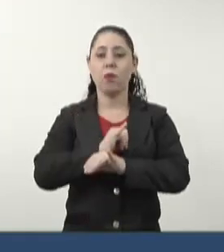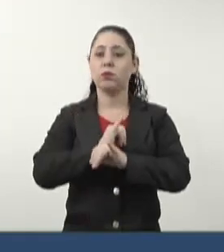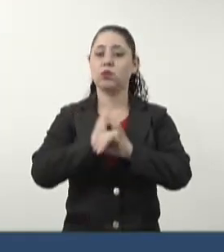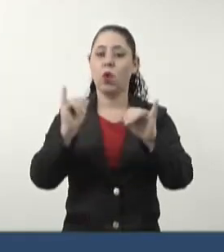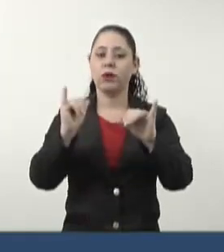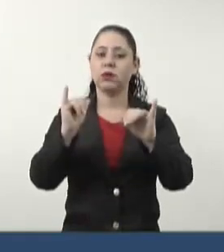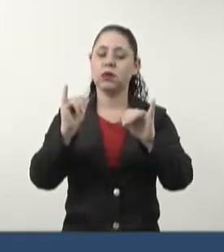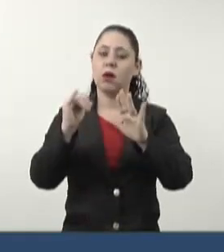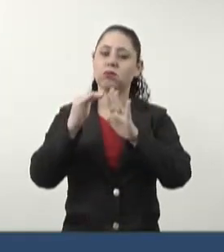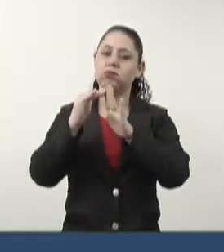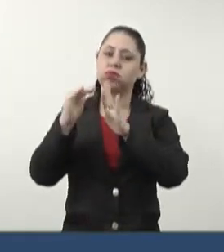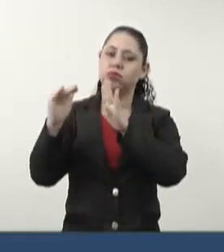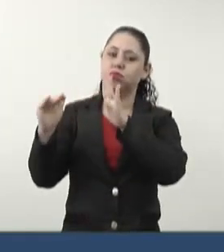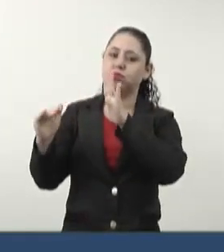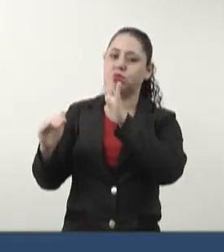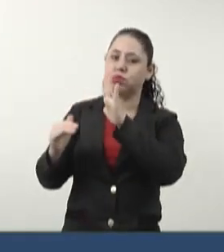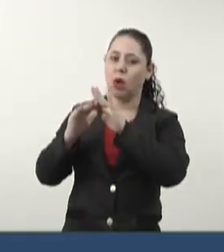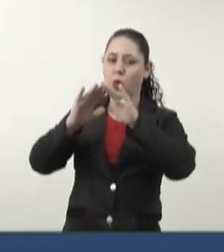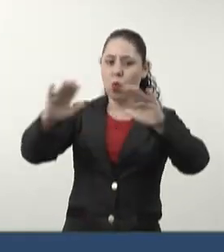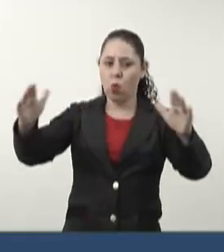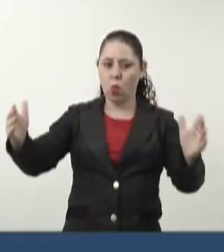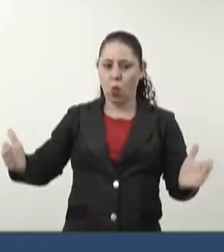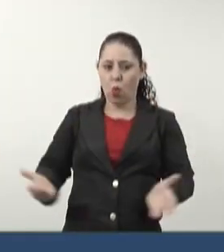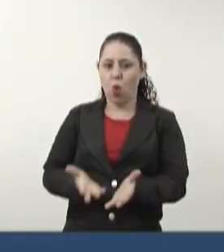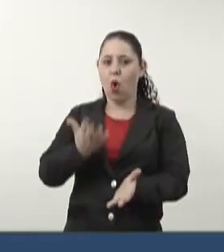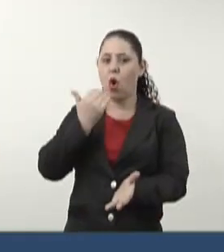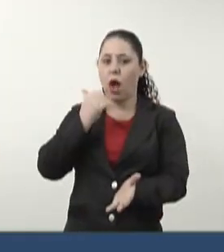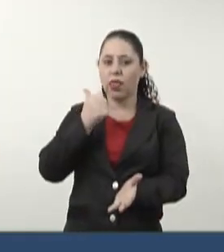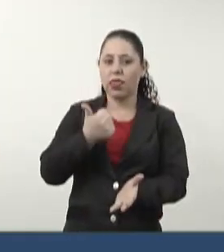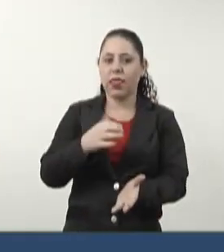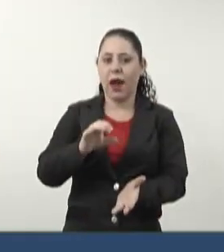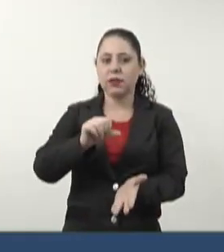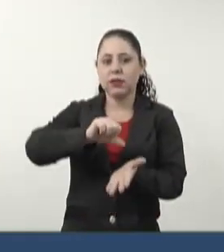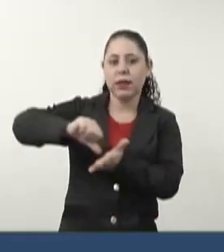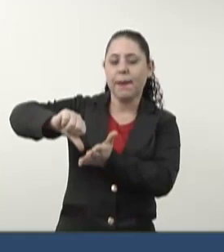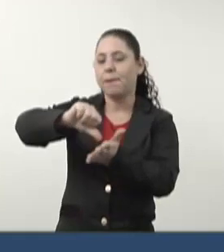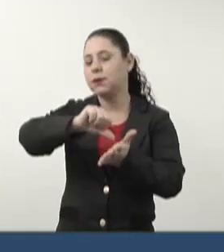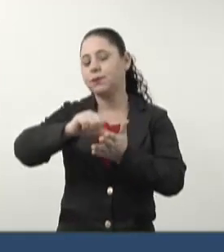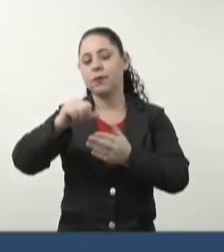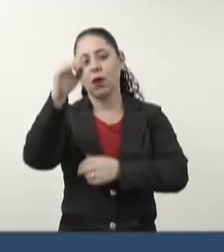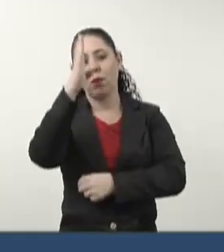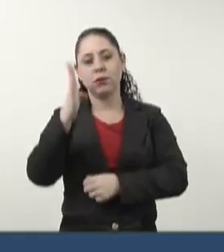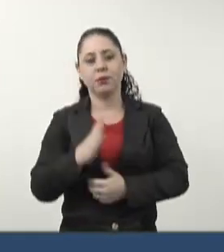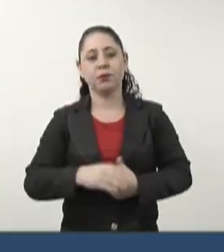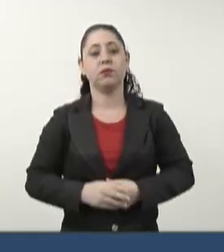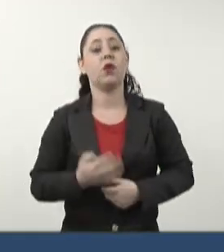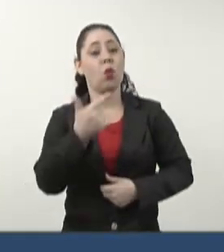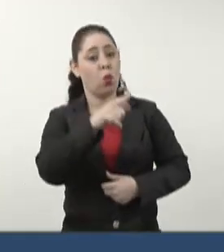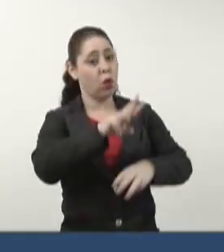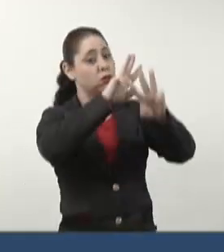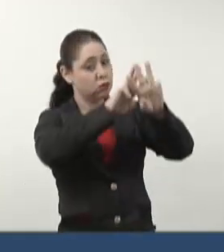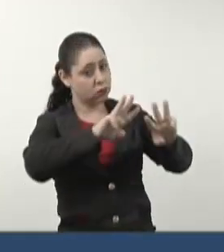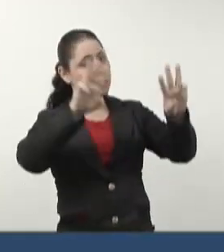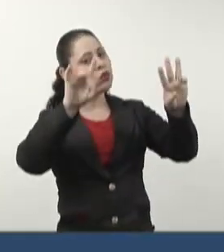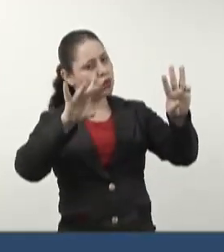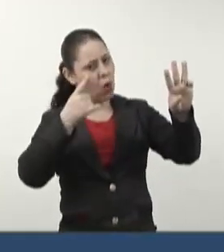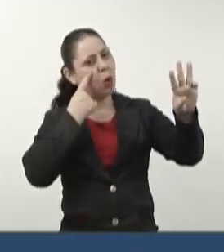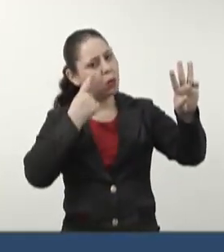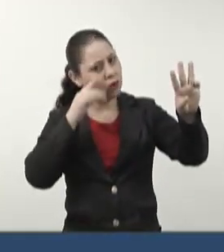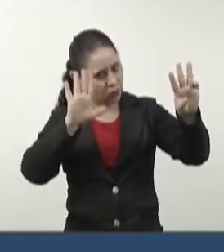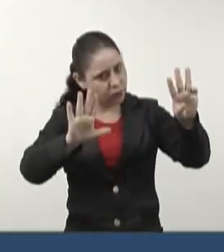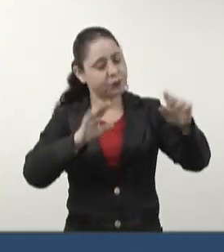de preços da cesta básica em 10 capitais brasileiras. Aí um outro site, só para